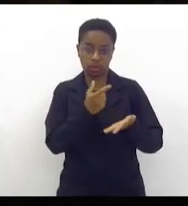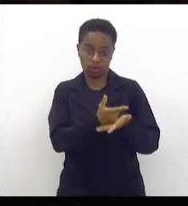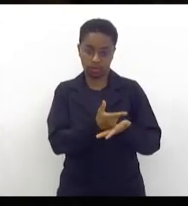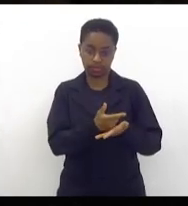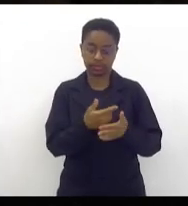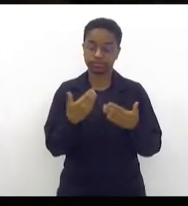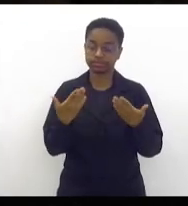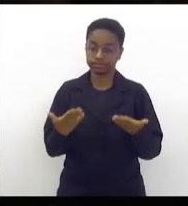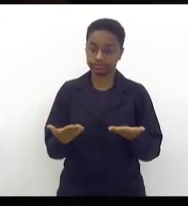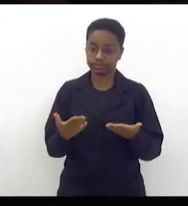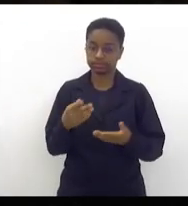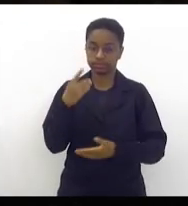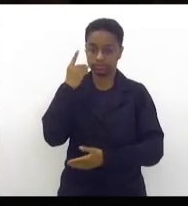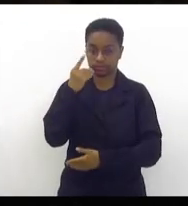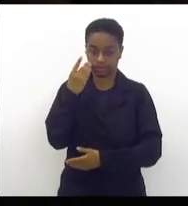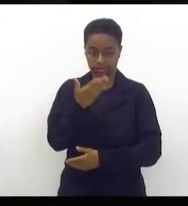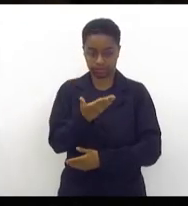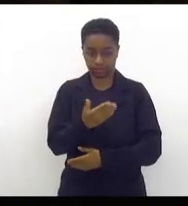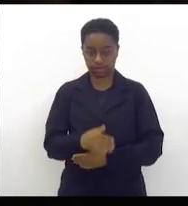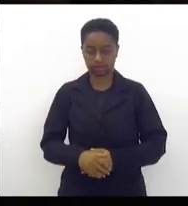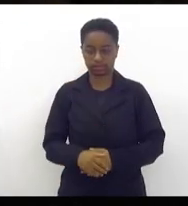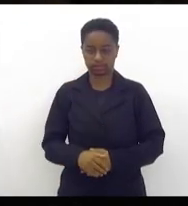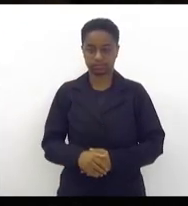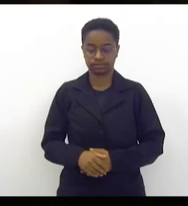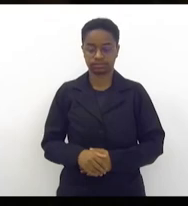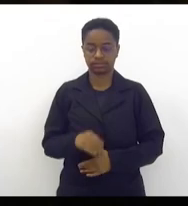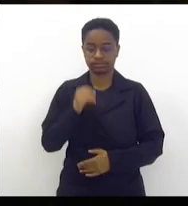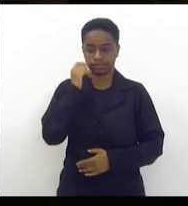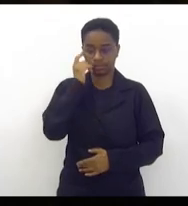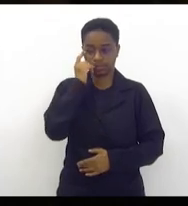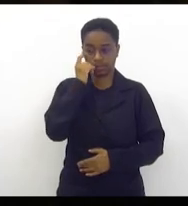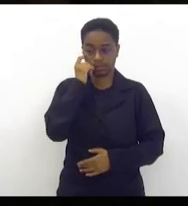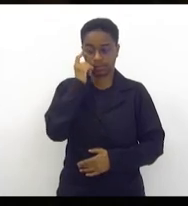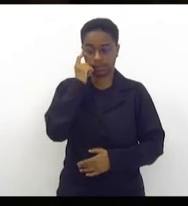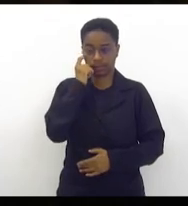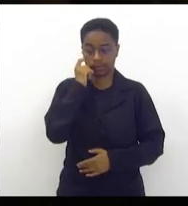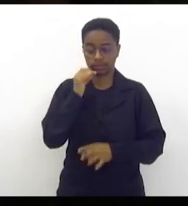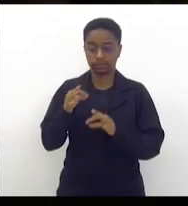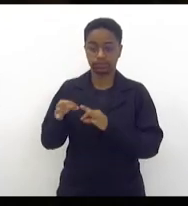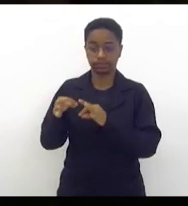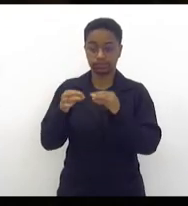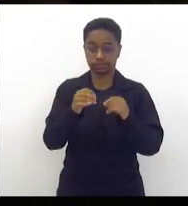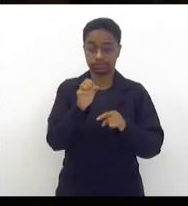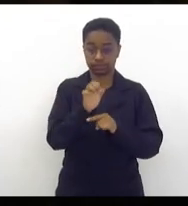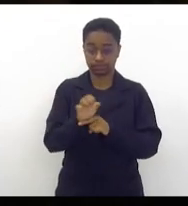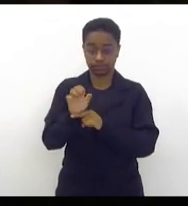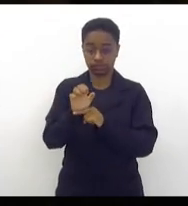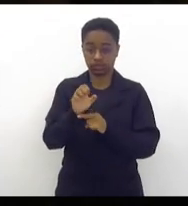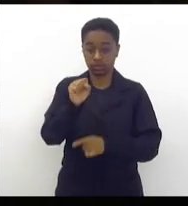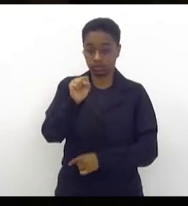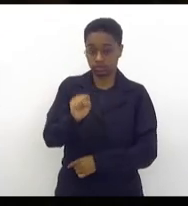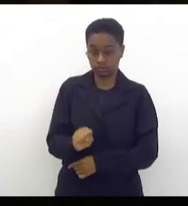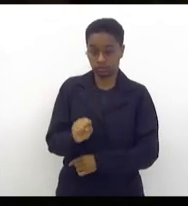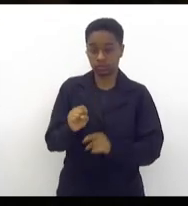disso, deputado Valso e deputado Vitor, os Estados do Sul-Sudeste